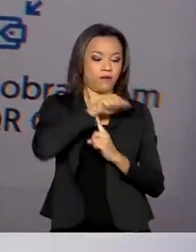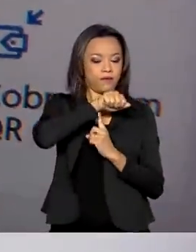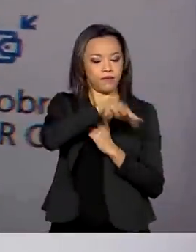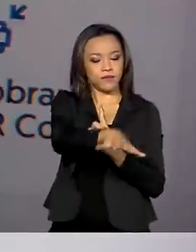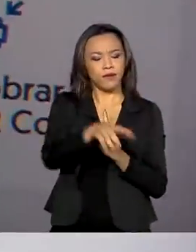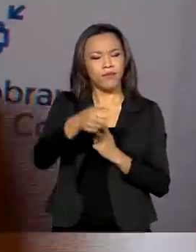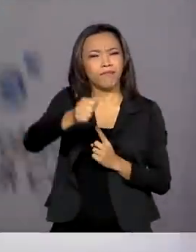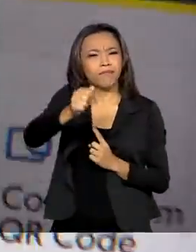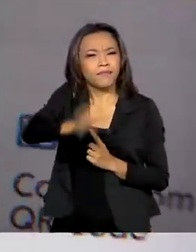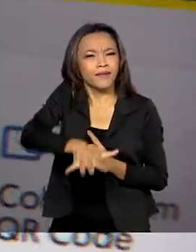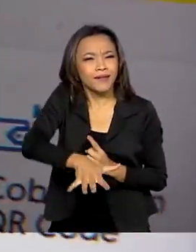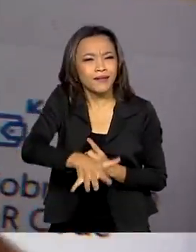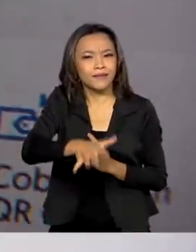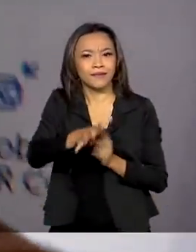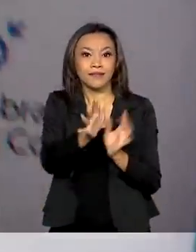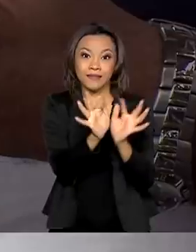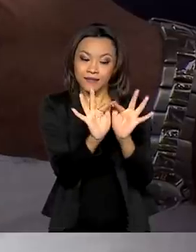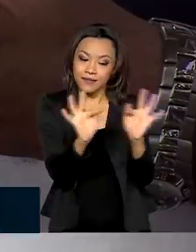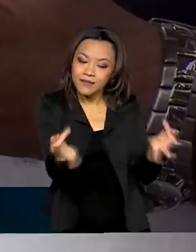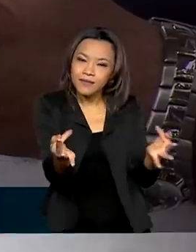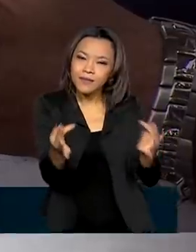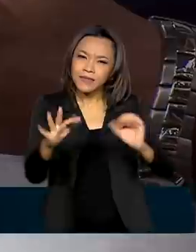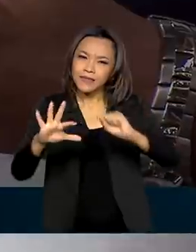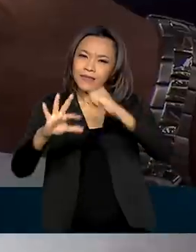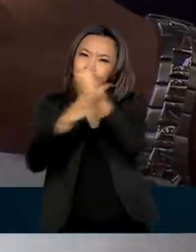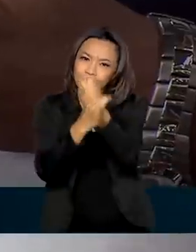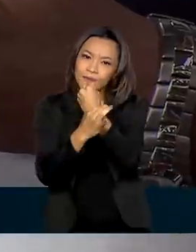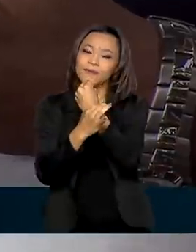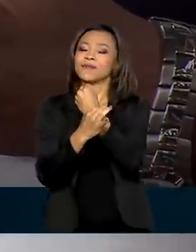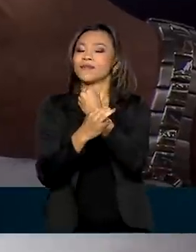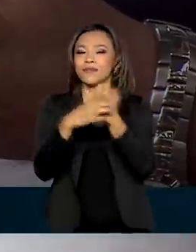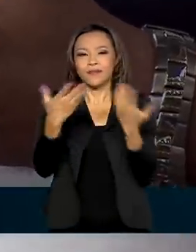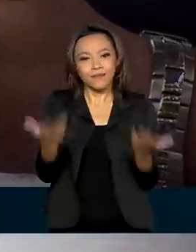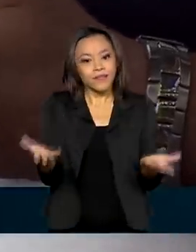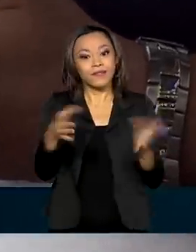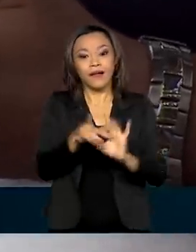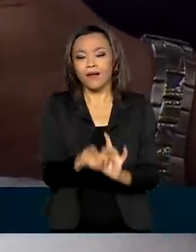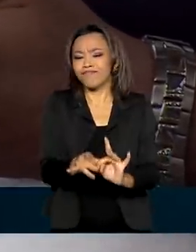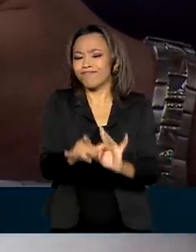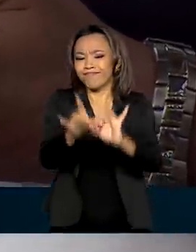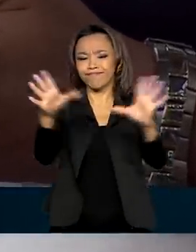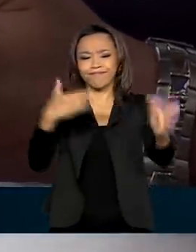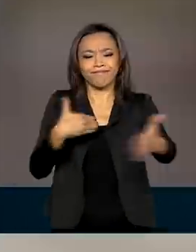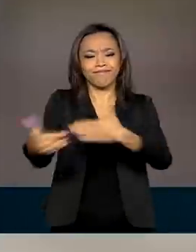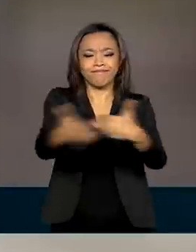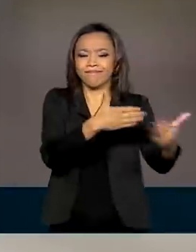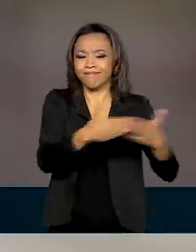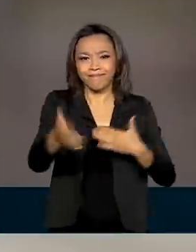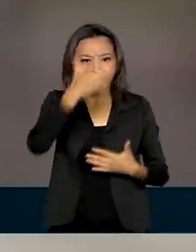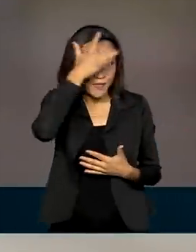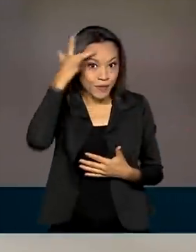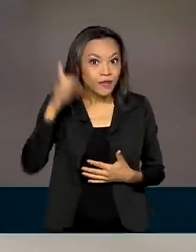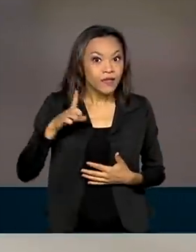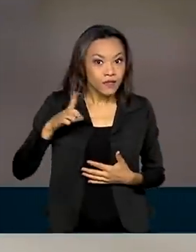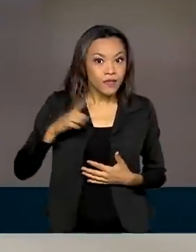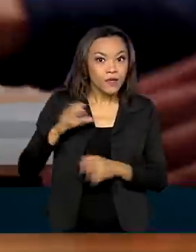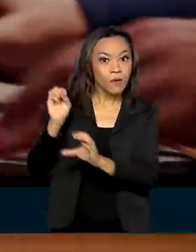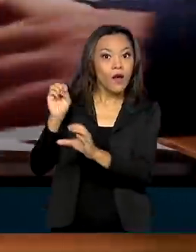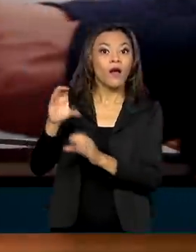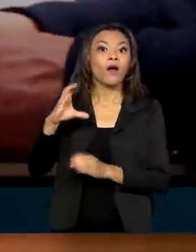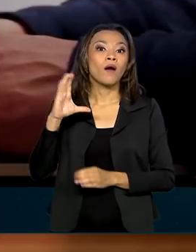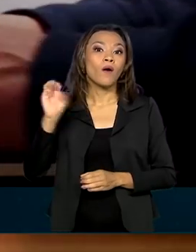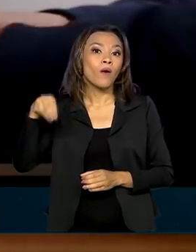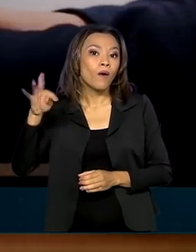é barato, simples, seguro e está disponível para qualquer pessoa com uma conta bancária.